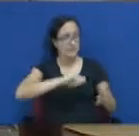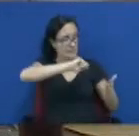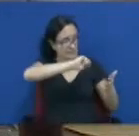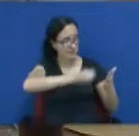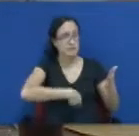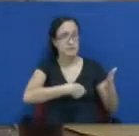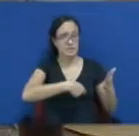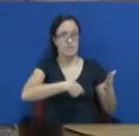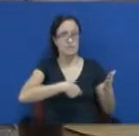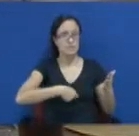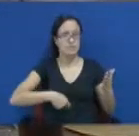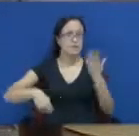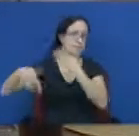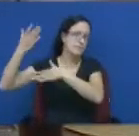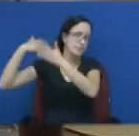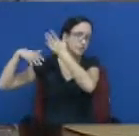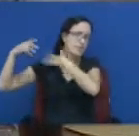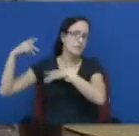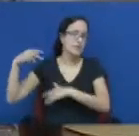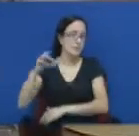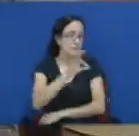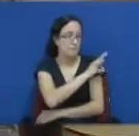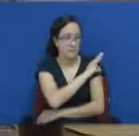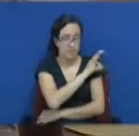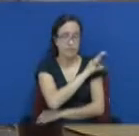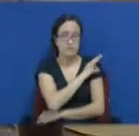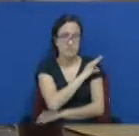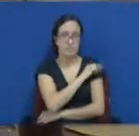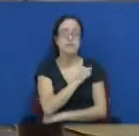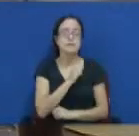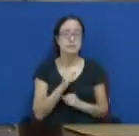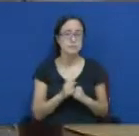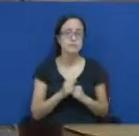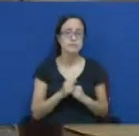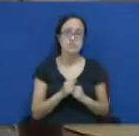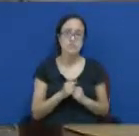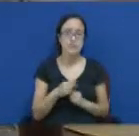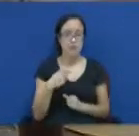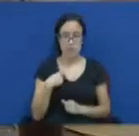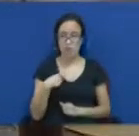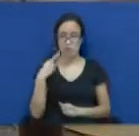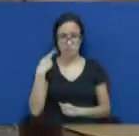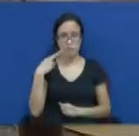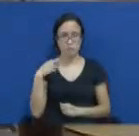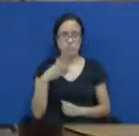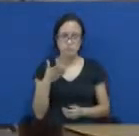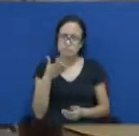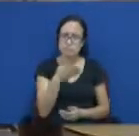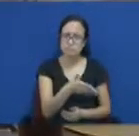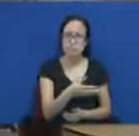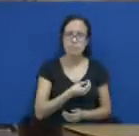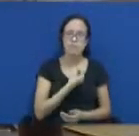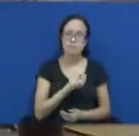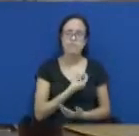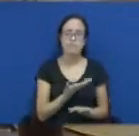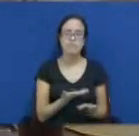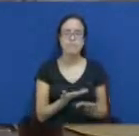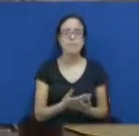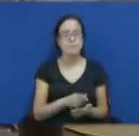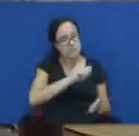prefeito municipal e eu estava na ocasião inclusive e é um pacto bastante interessante que